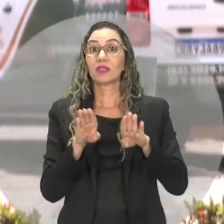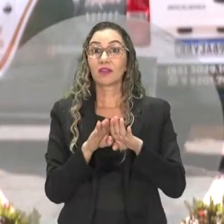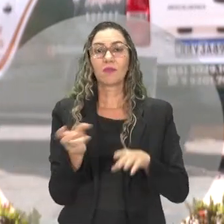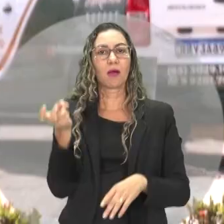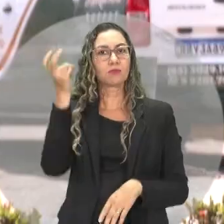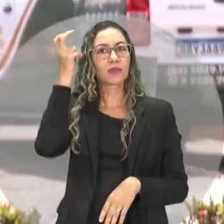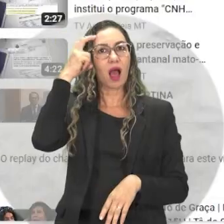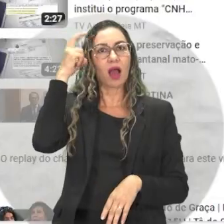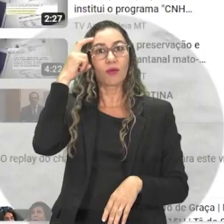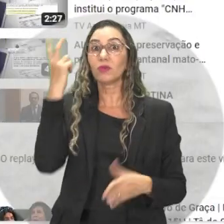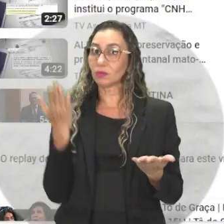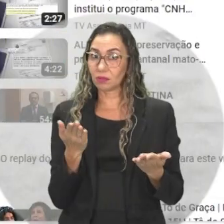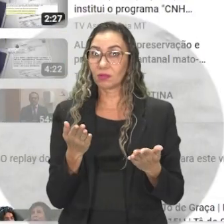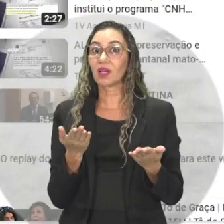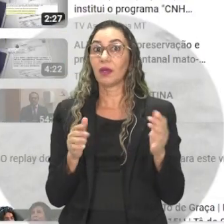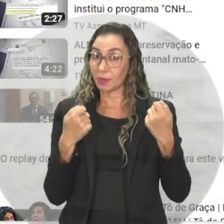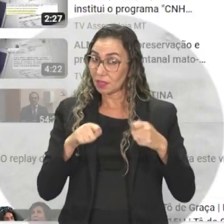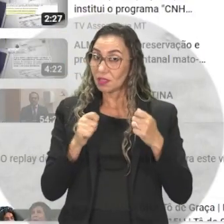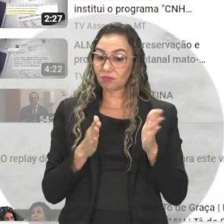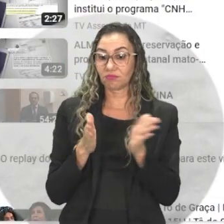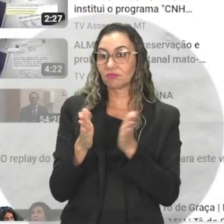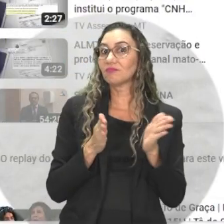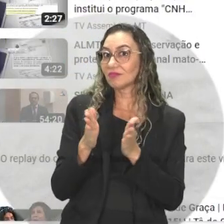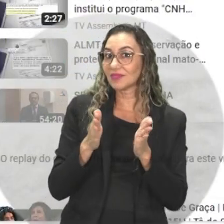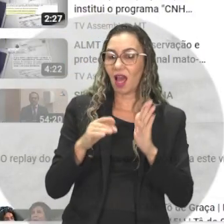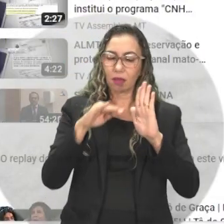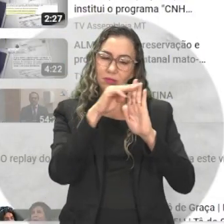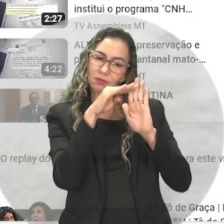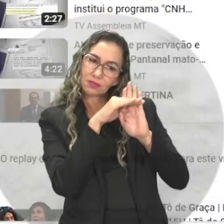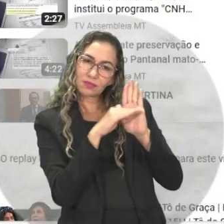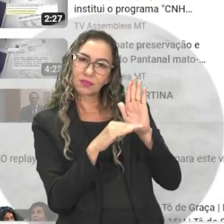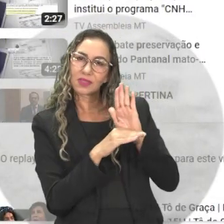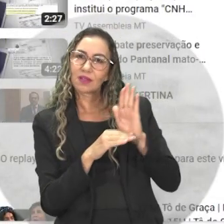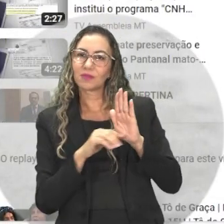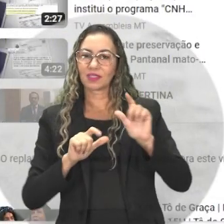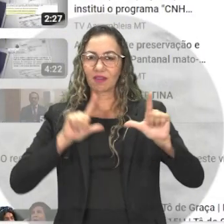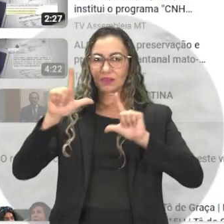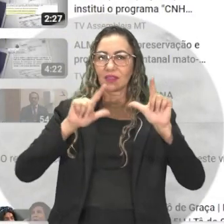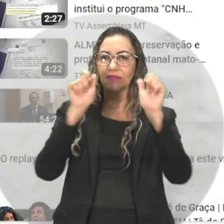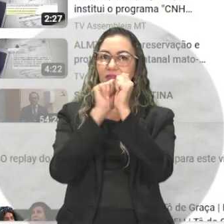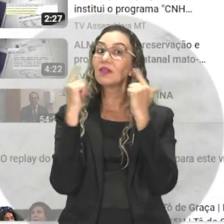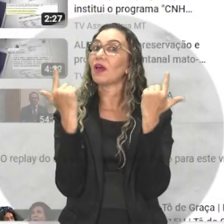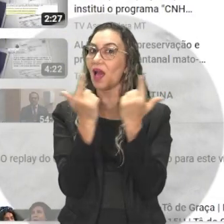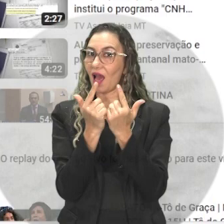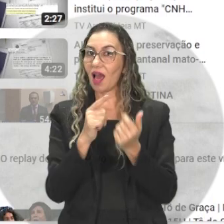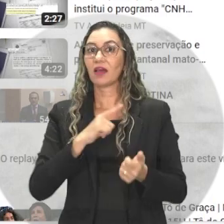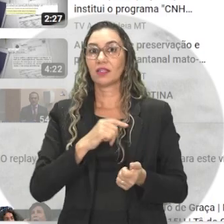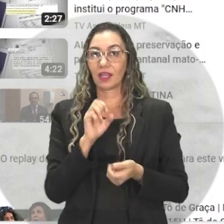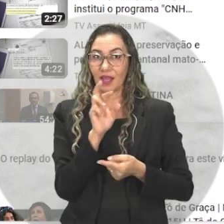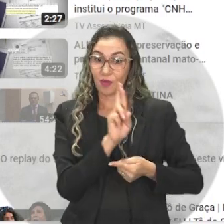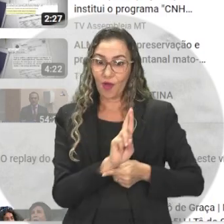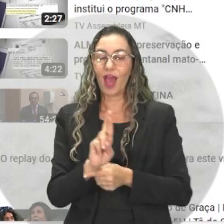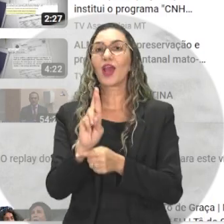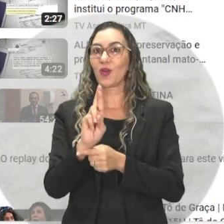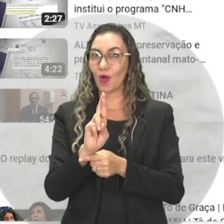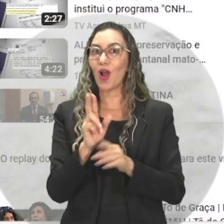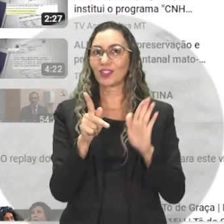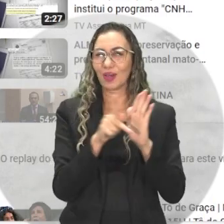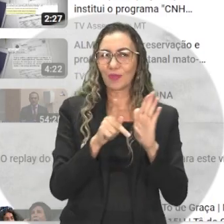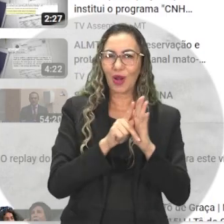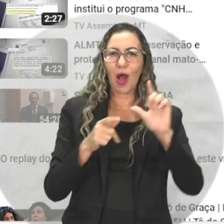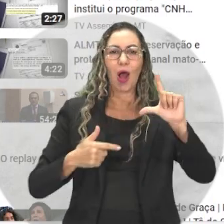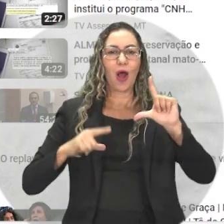formato acessível. A programação da TV Assembleia, por exemplo, conta com o recurso de closed caption, que são as